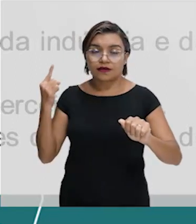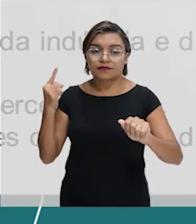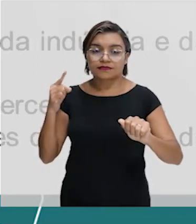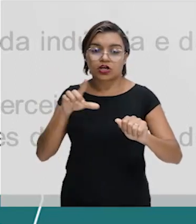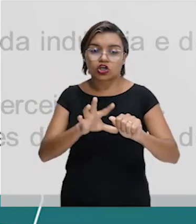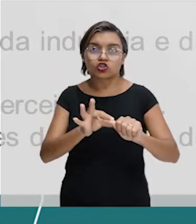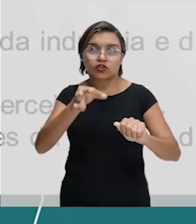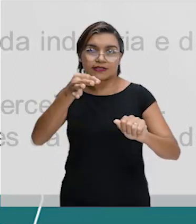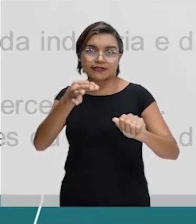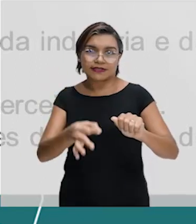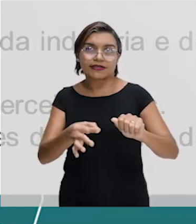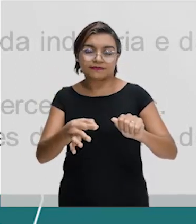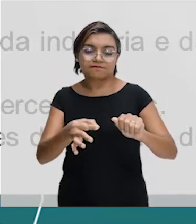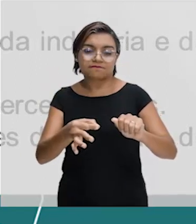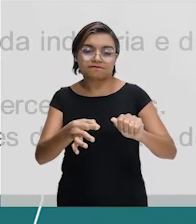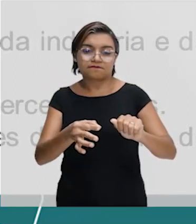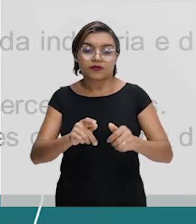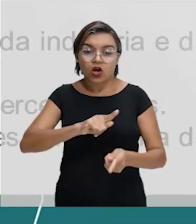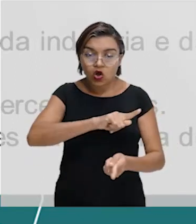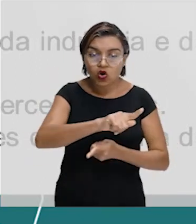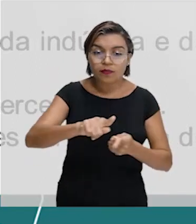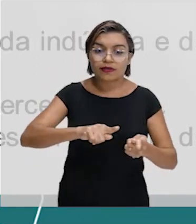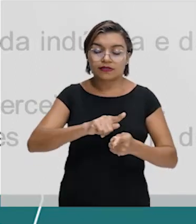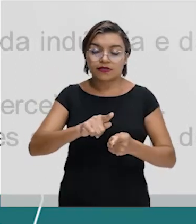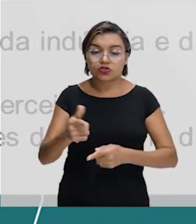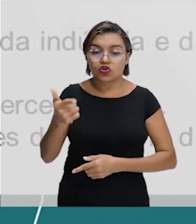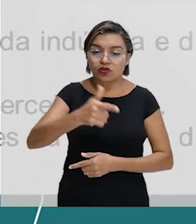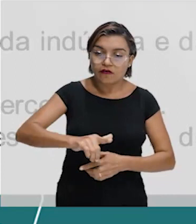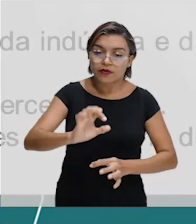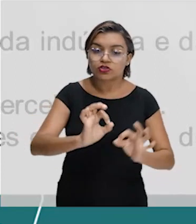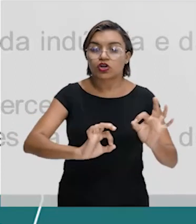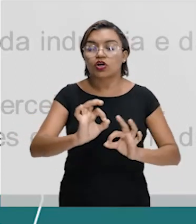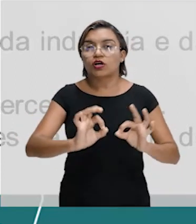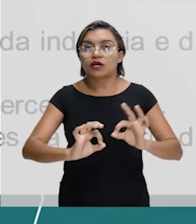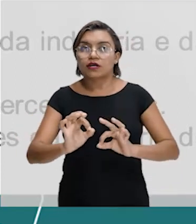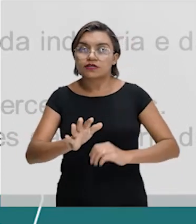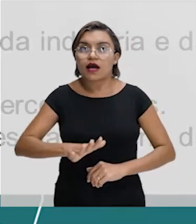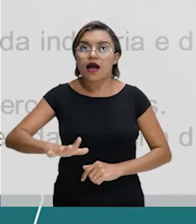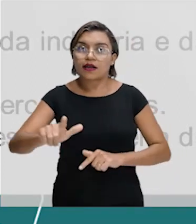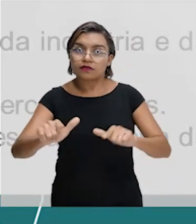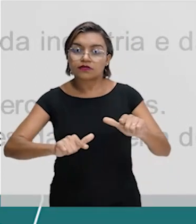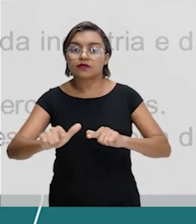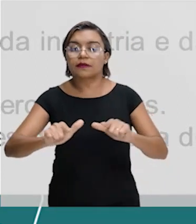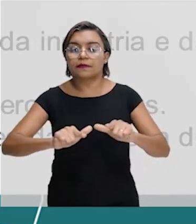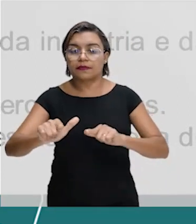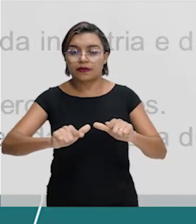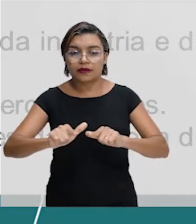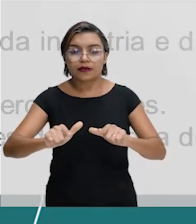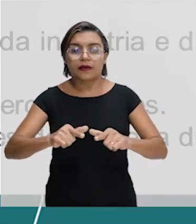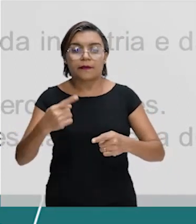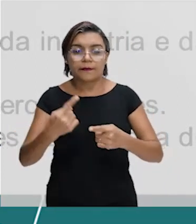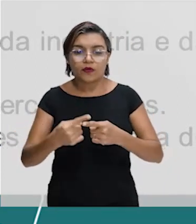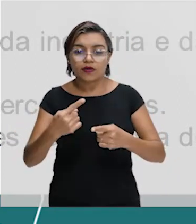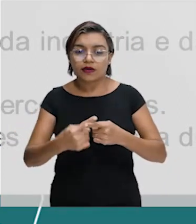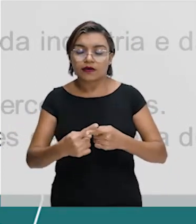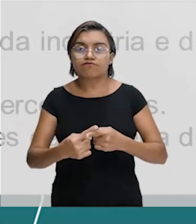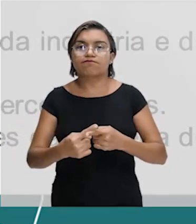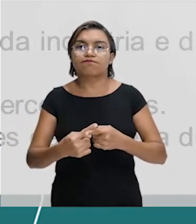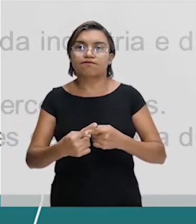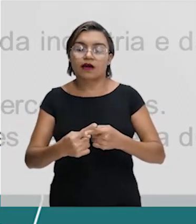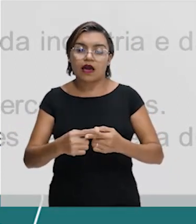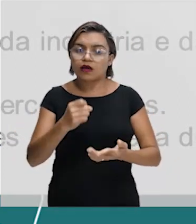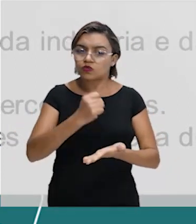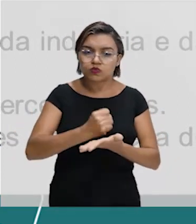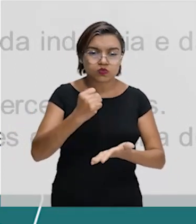letra A, né, galera? A globalização, ela reorganizou o mercado de trabalho com intensa desregulamentação trabalhista, principalmente